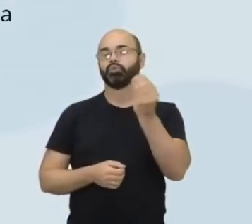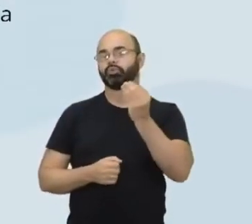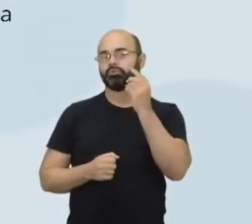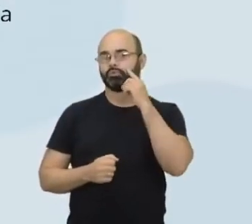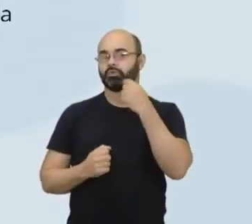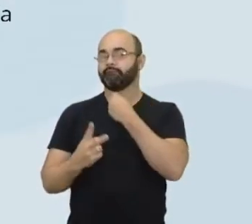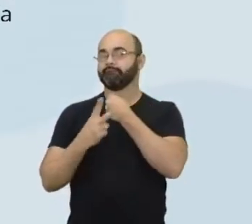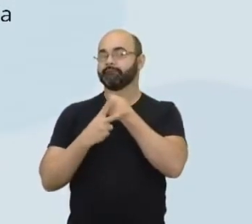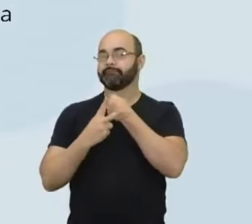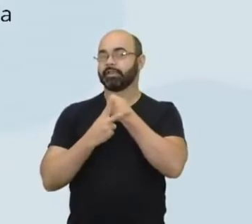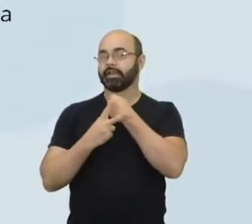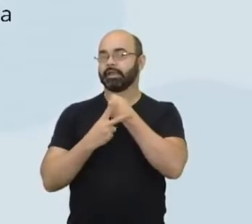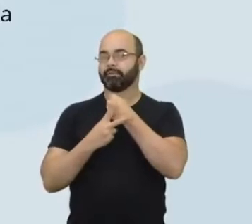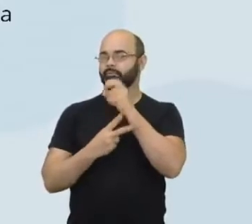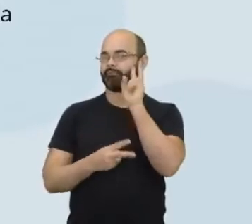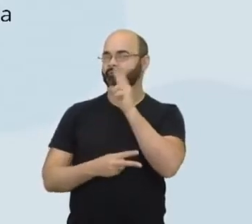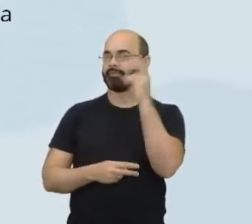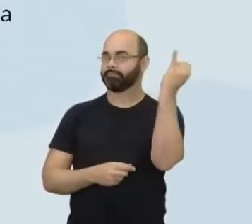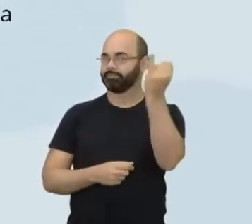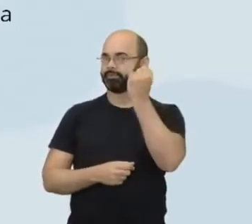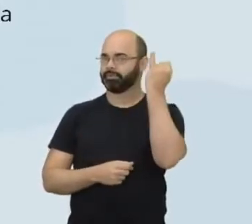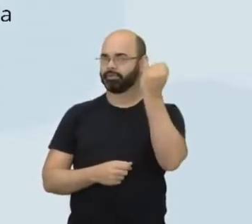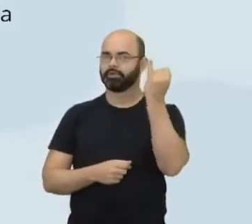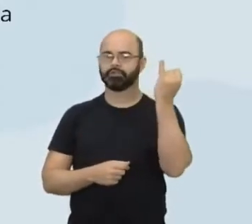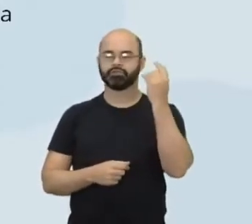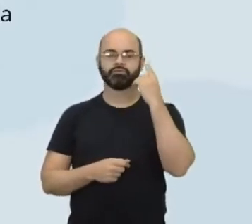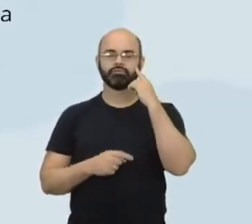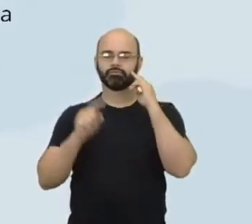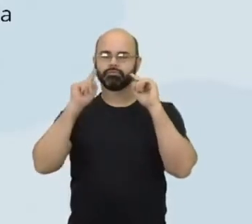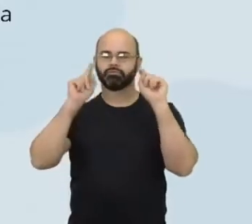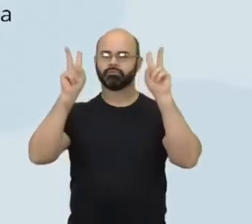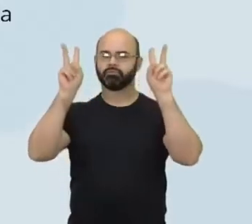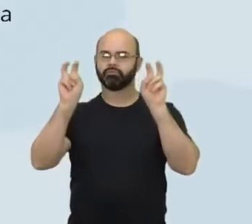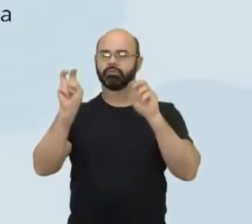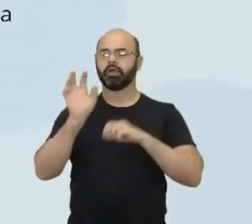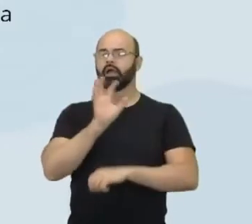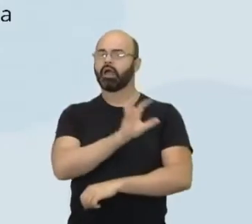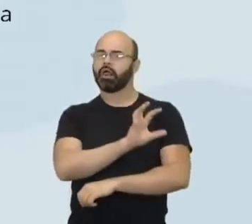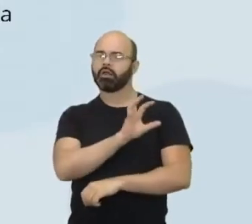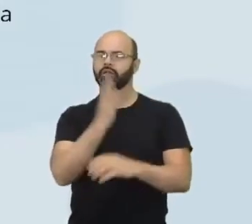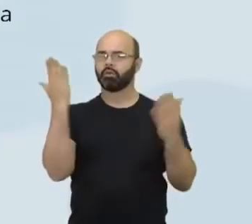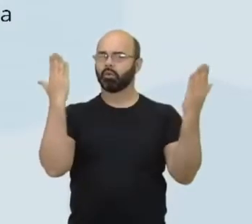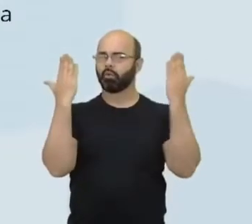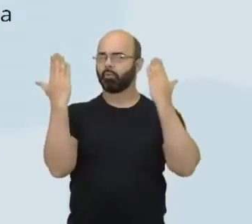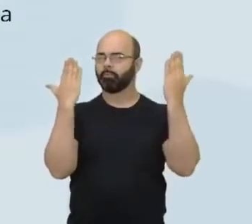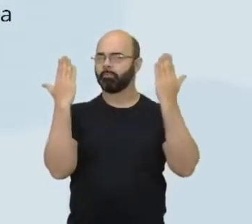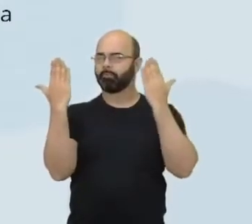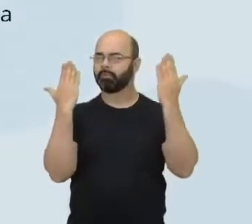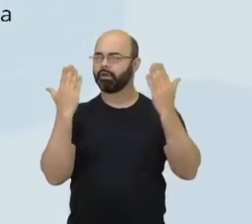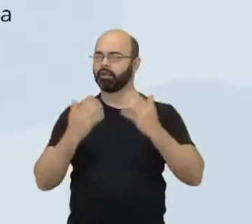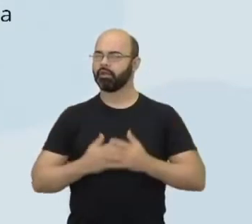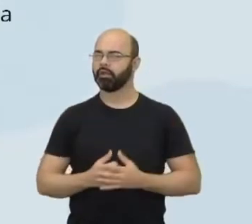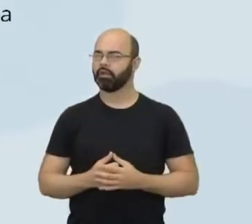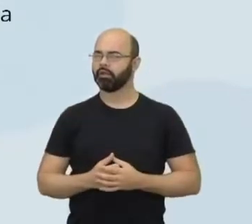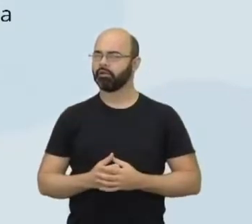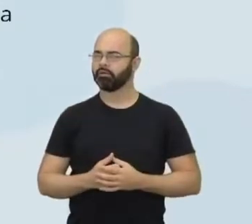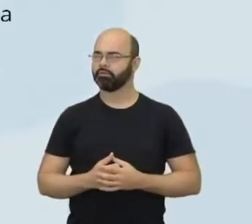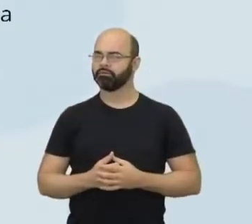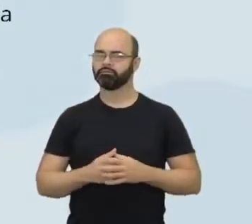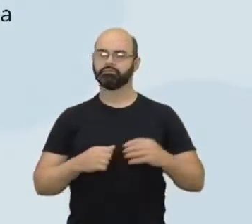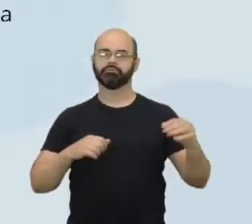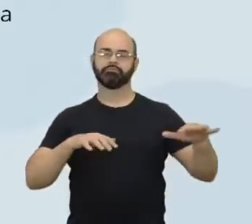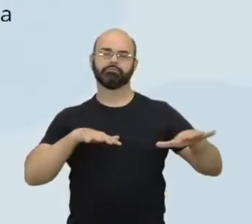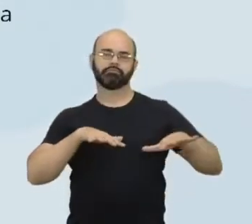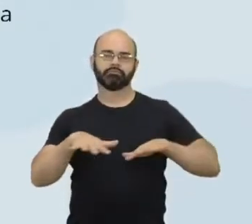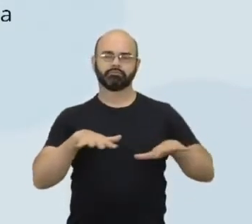verbo da habilidade. O a habilidade está pedindo. Então, hoje nós vamos caracterizar e comparar as dinâmicas de